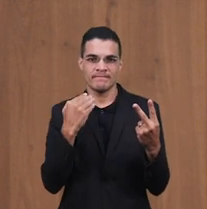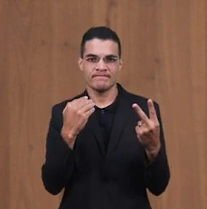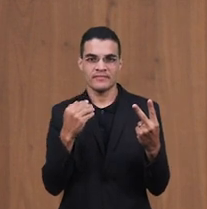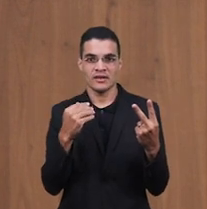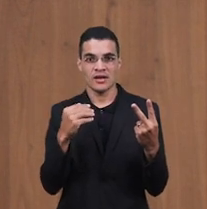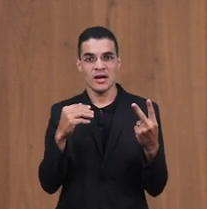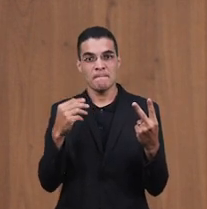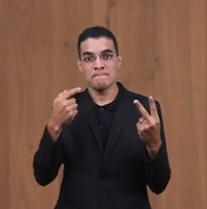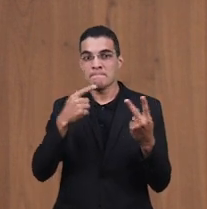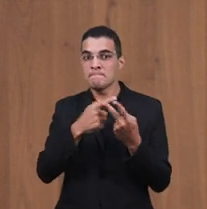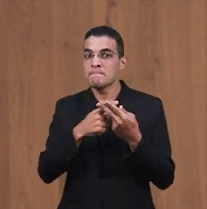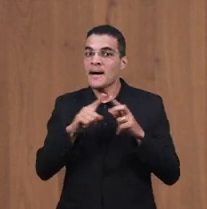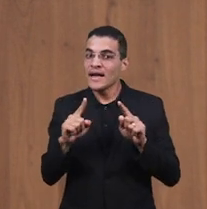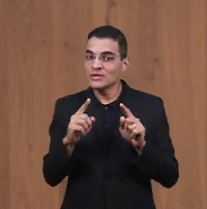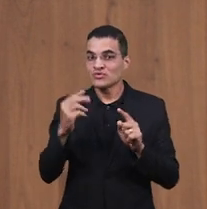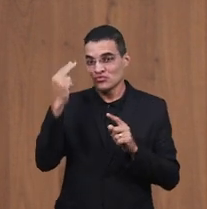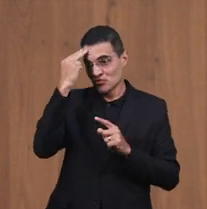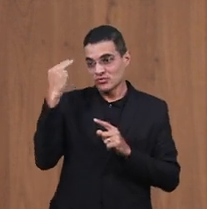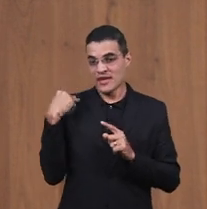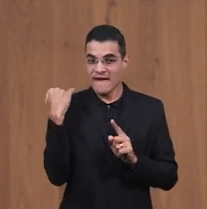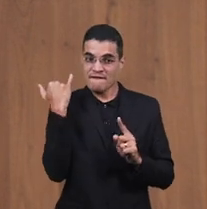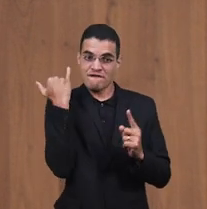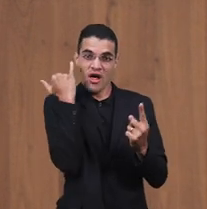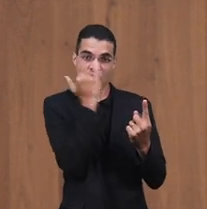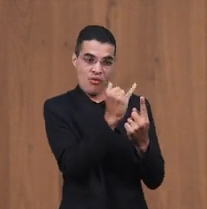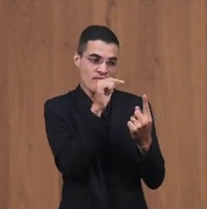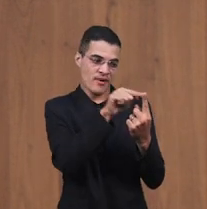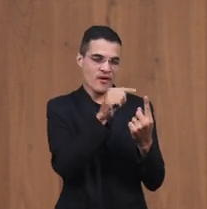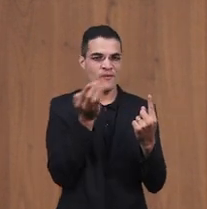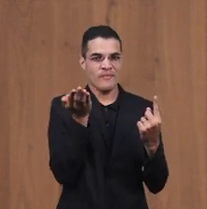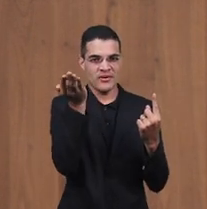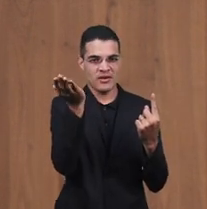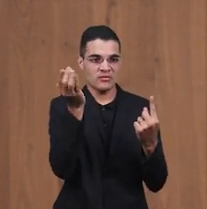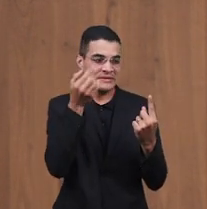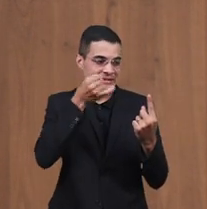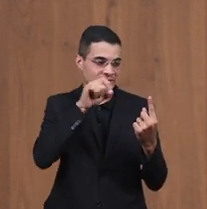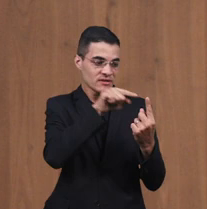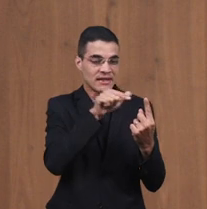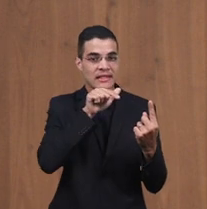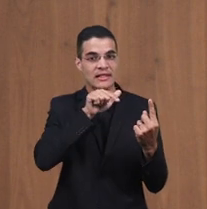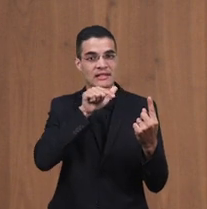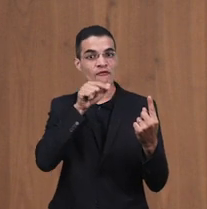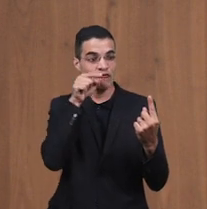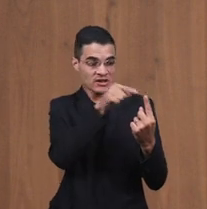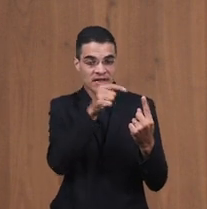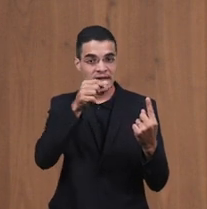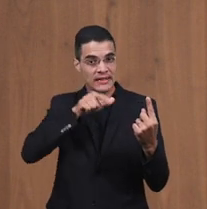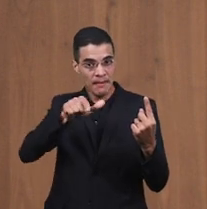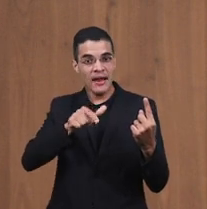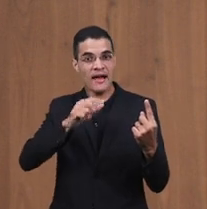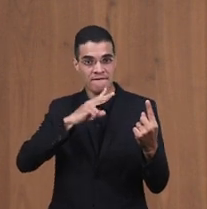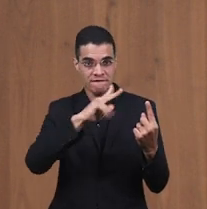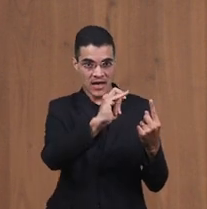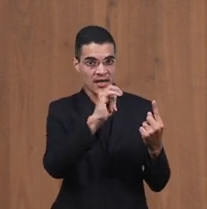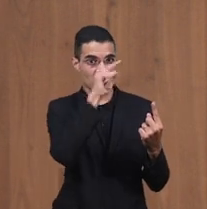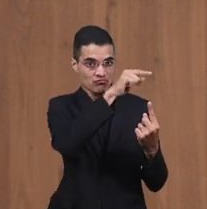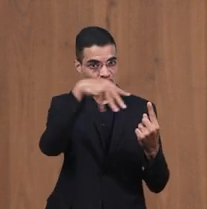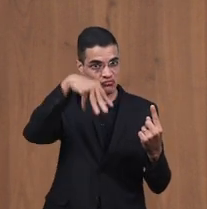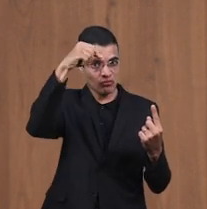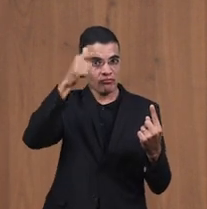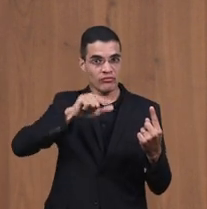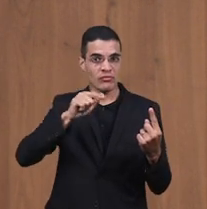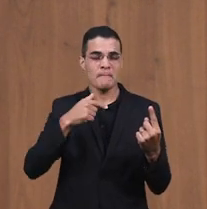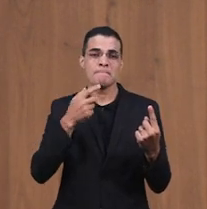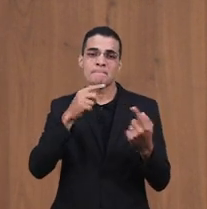quando você voltar A trabalhar com o faraó Lembra de mim Intercede por mim a faraó Diz que eu estou aqui